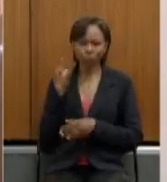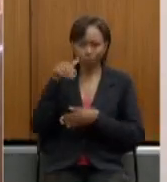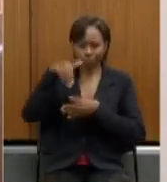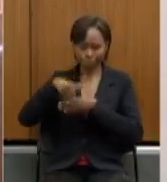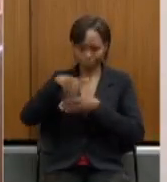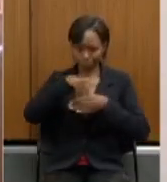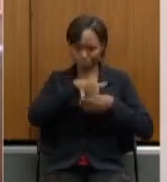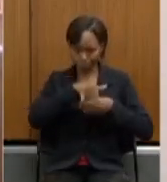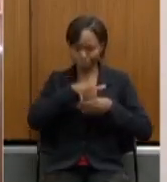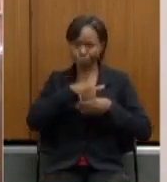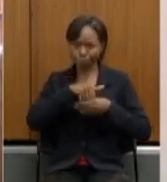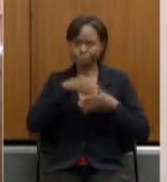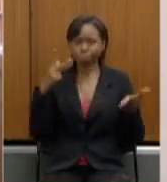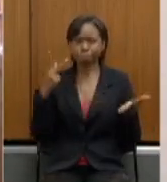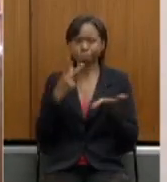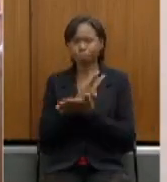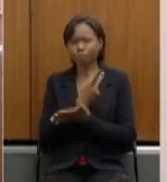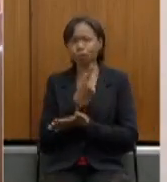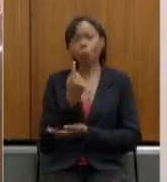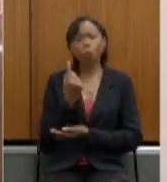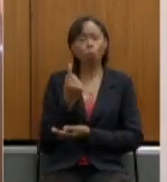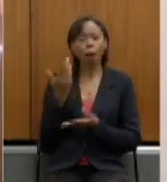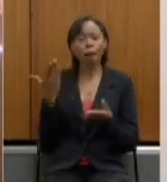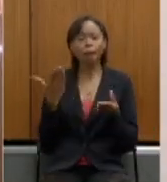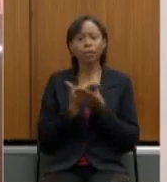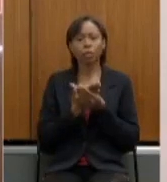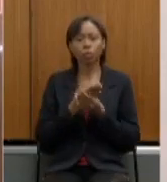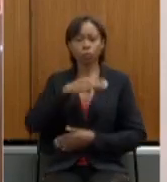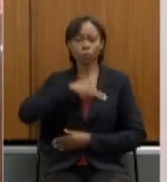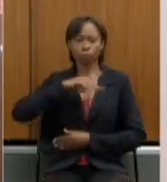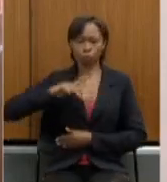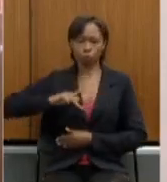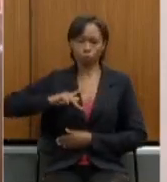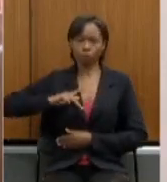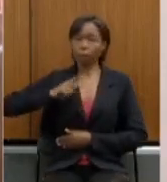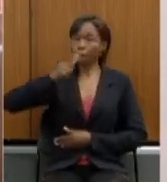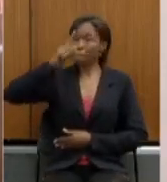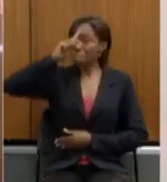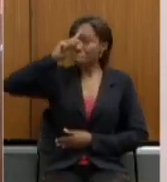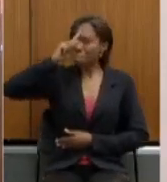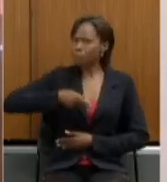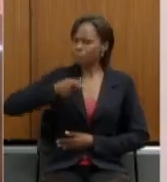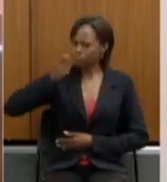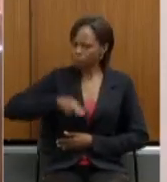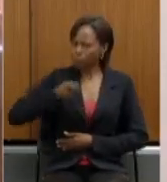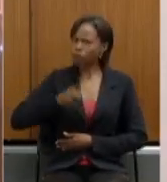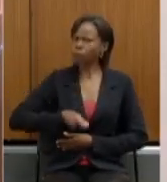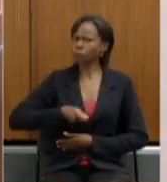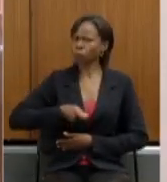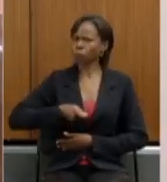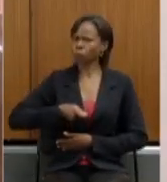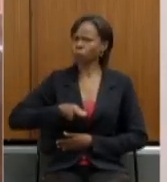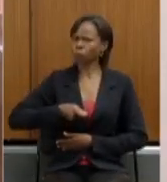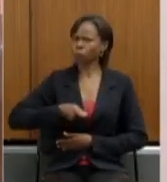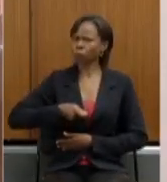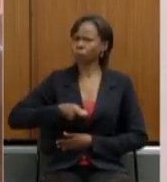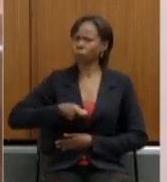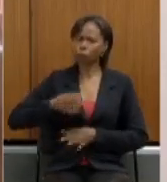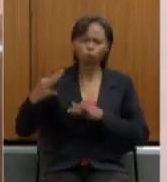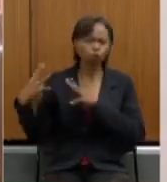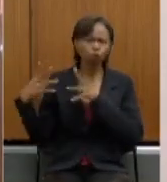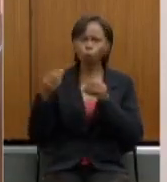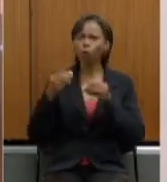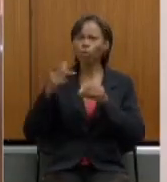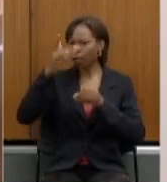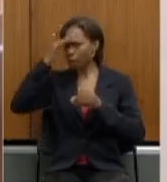tivemos uma ação do ministério público exigindo que fossem colocadas todas as pessoas